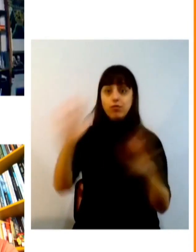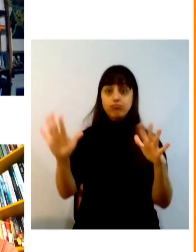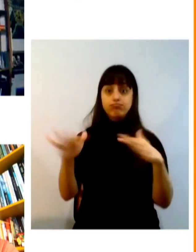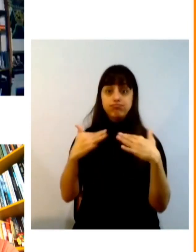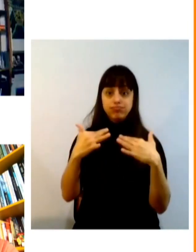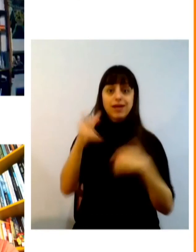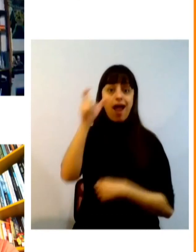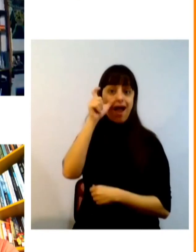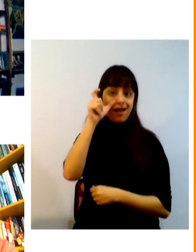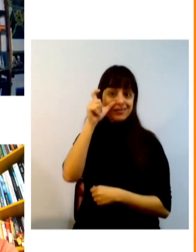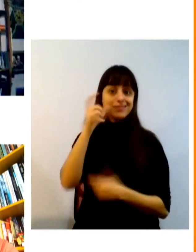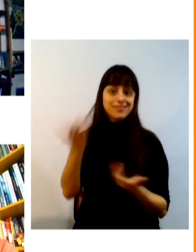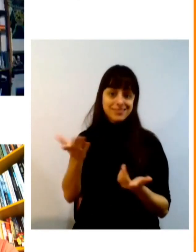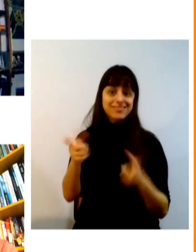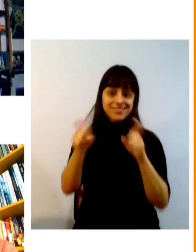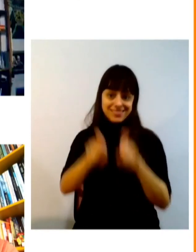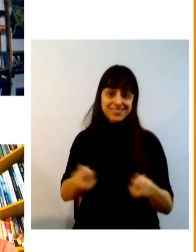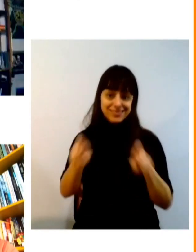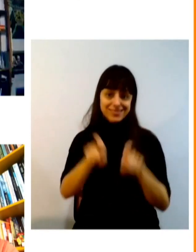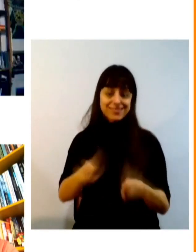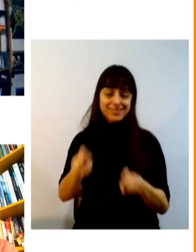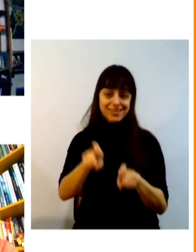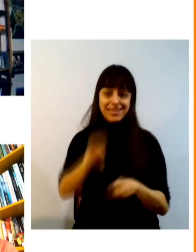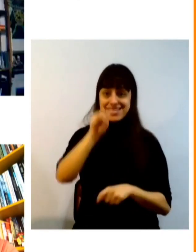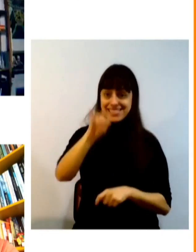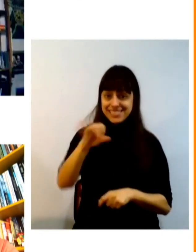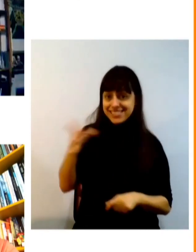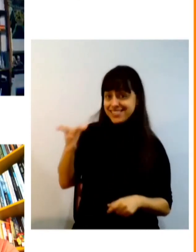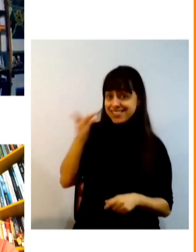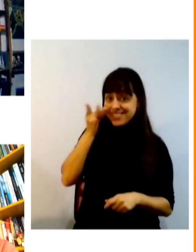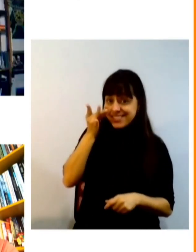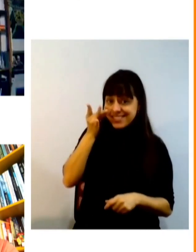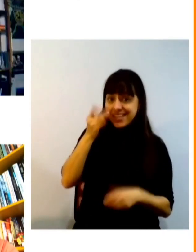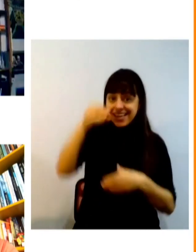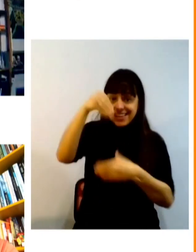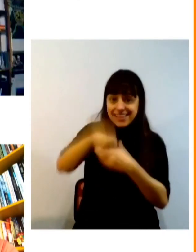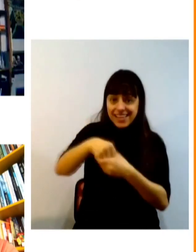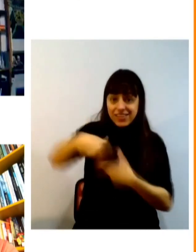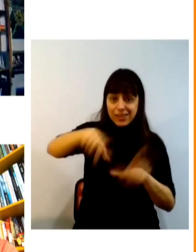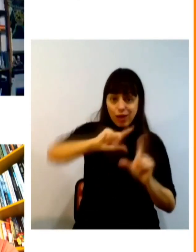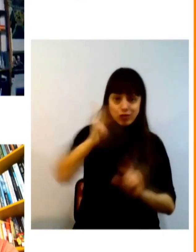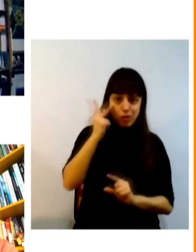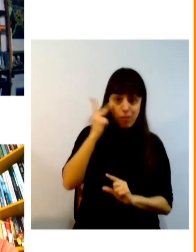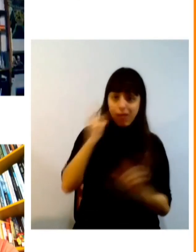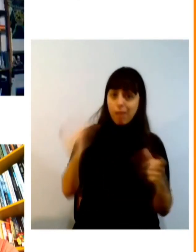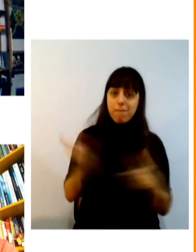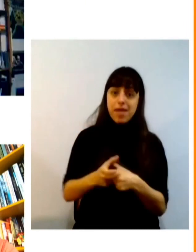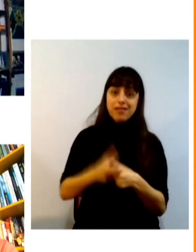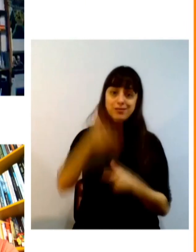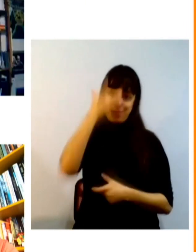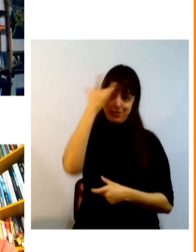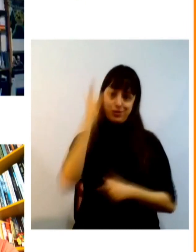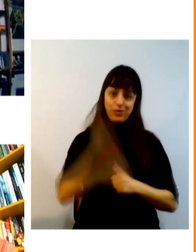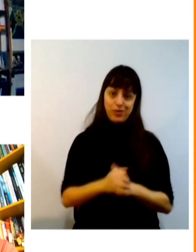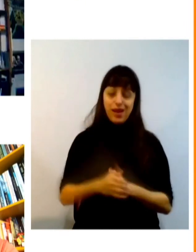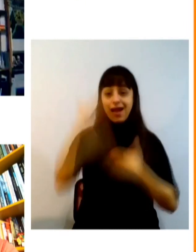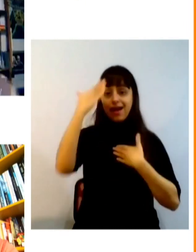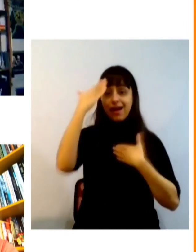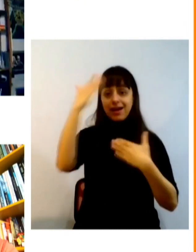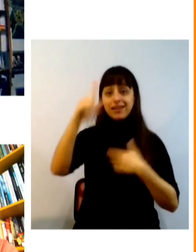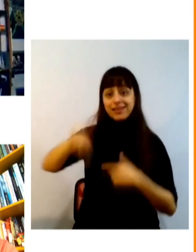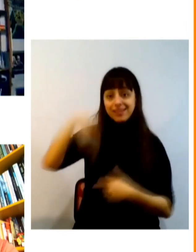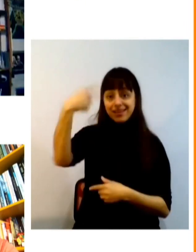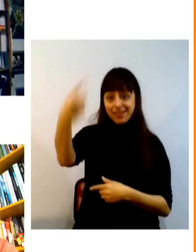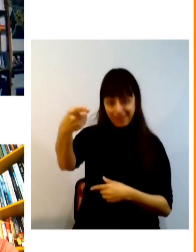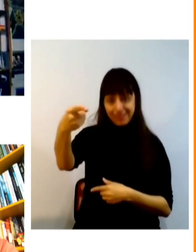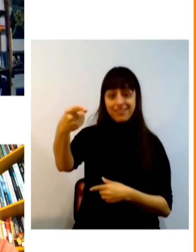muito mais pessoas do que teria sido possível se nós tivéssemos feito o evento no edifício do Itaú em São